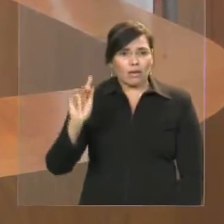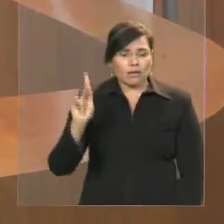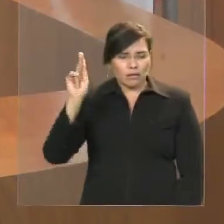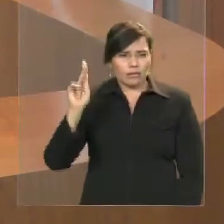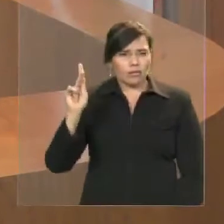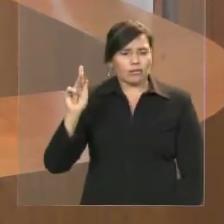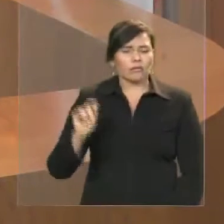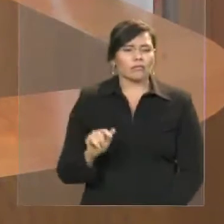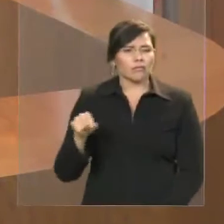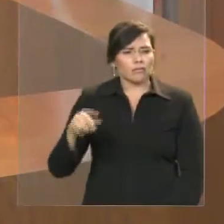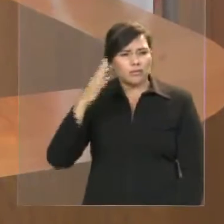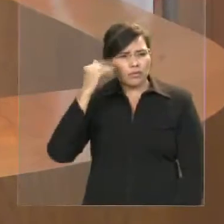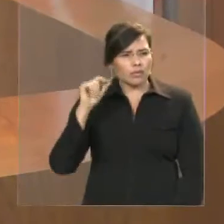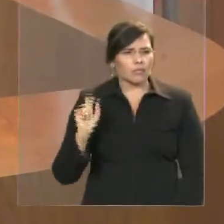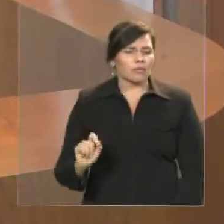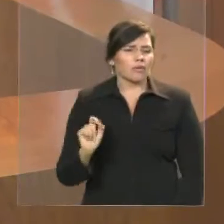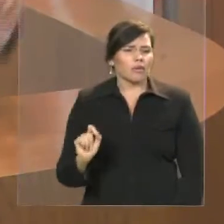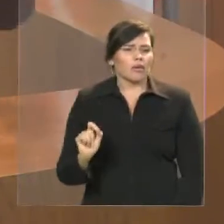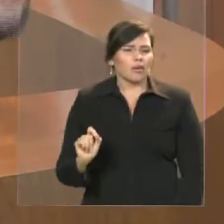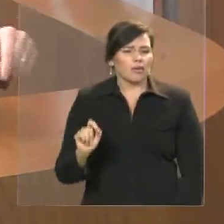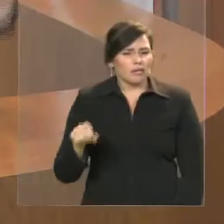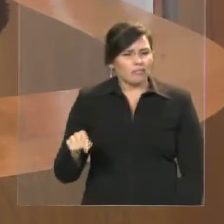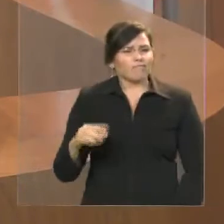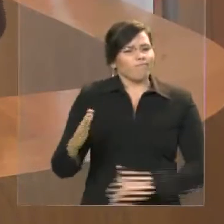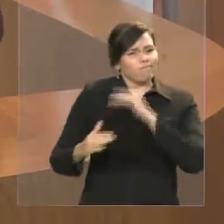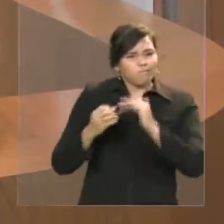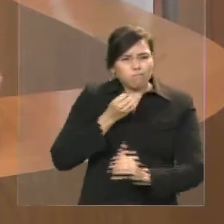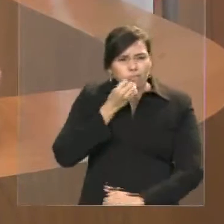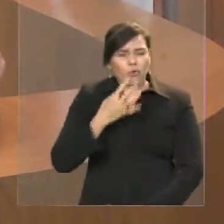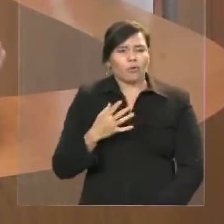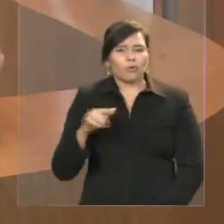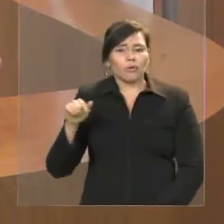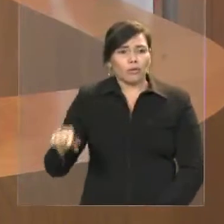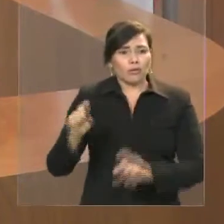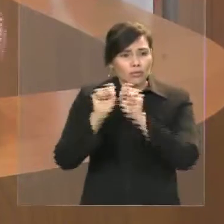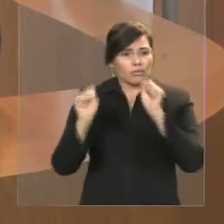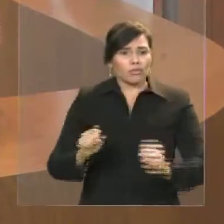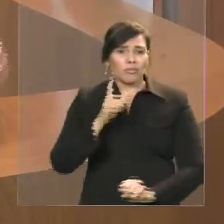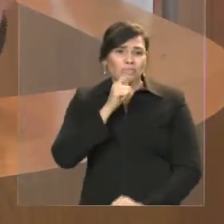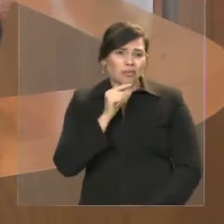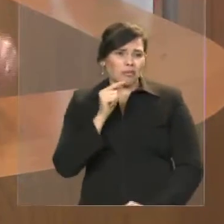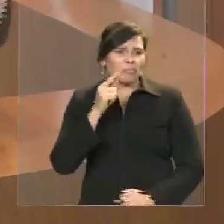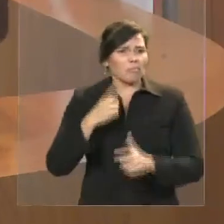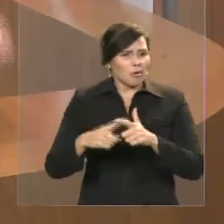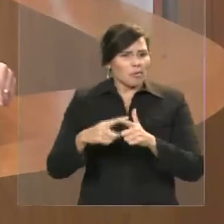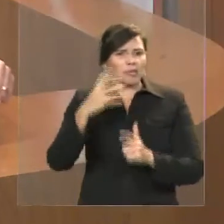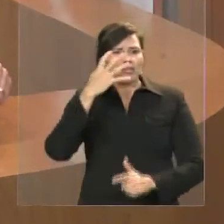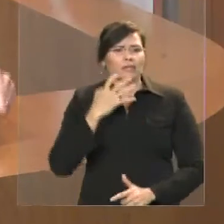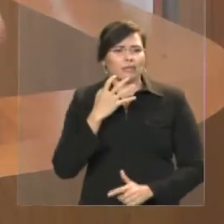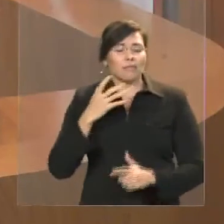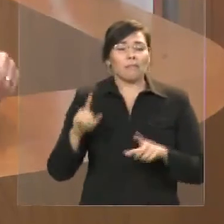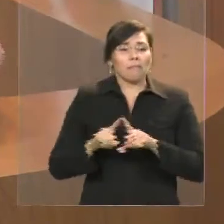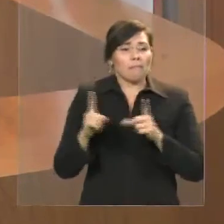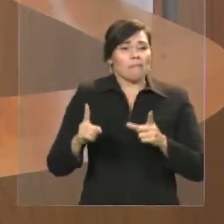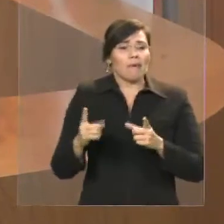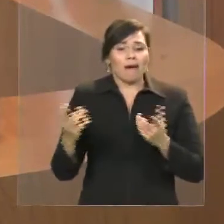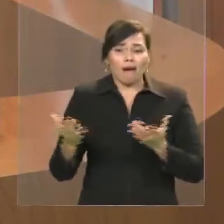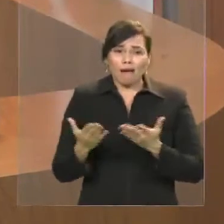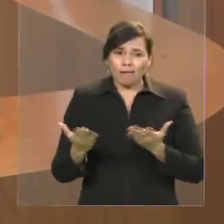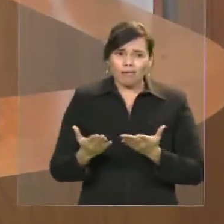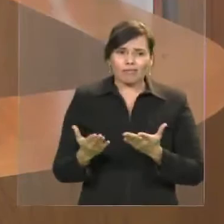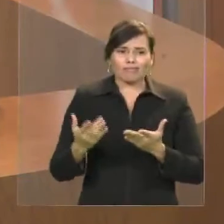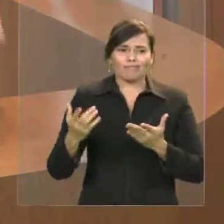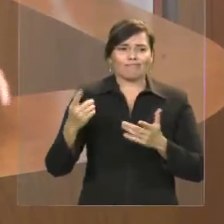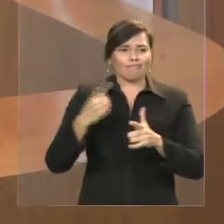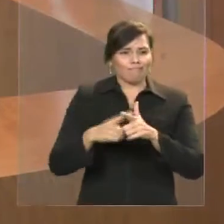é o abastecimento d'água, que agora começa a ser resolvido numa ação conjunta da Prefeitura com o governo do Estado,